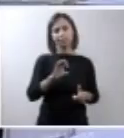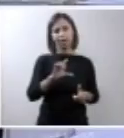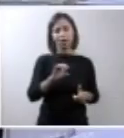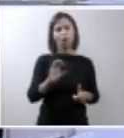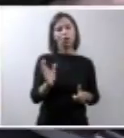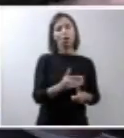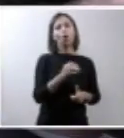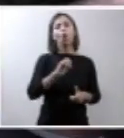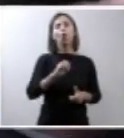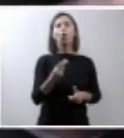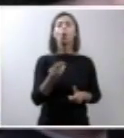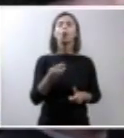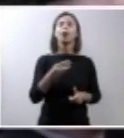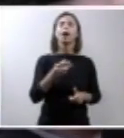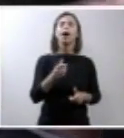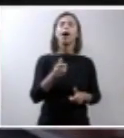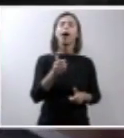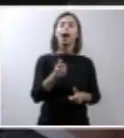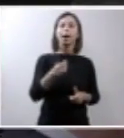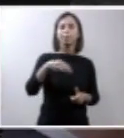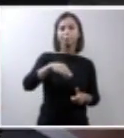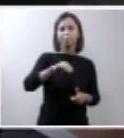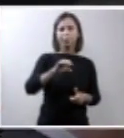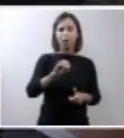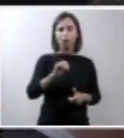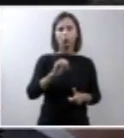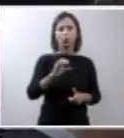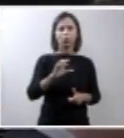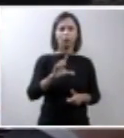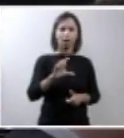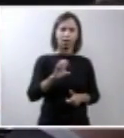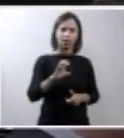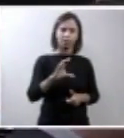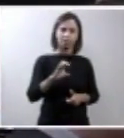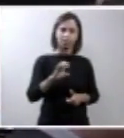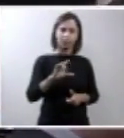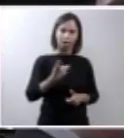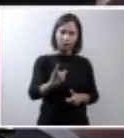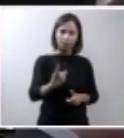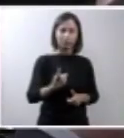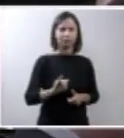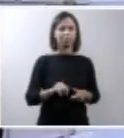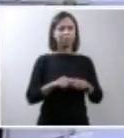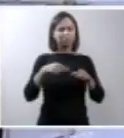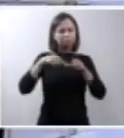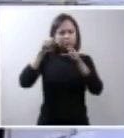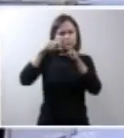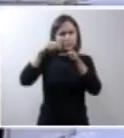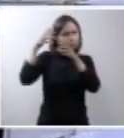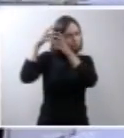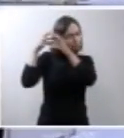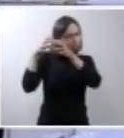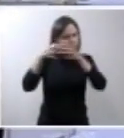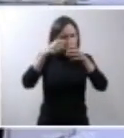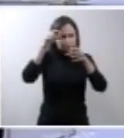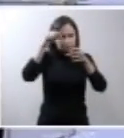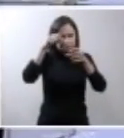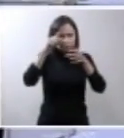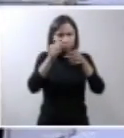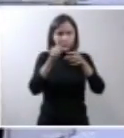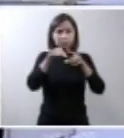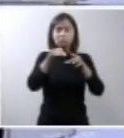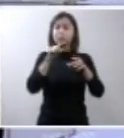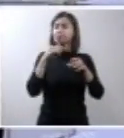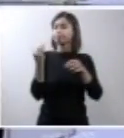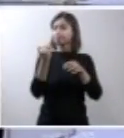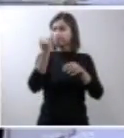mielocele caso elas estejam rotas dentro do útero logo ela é um dado importante que